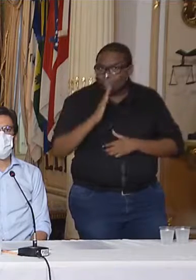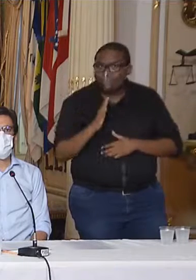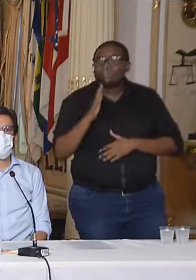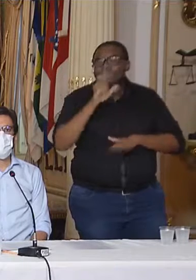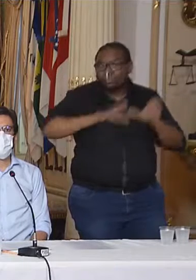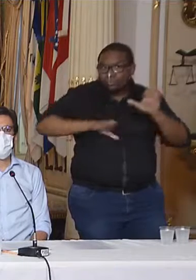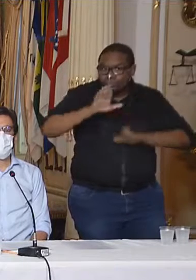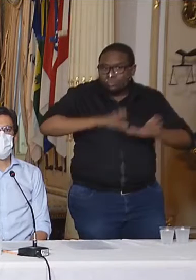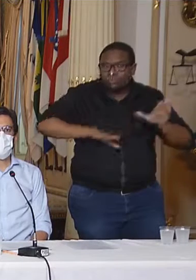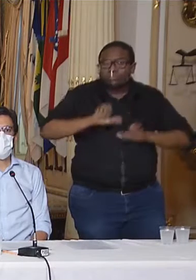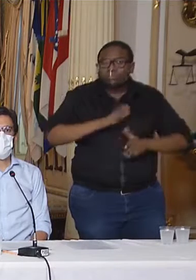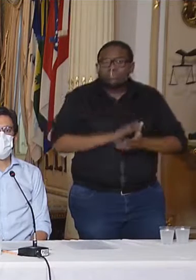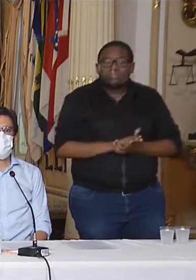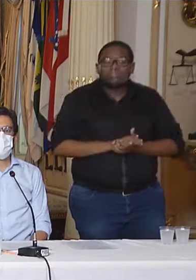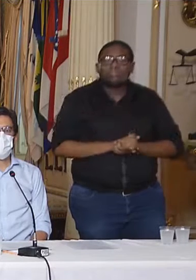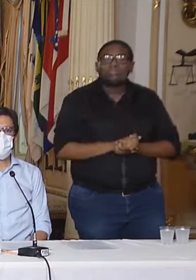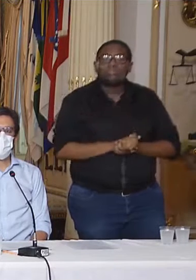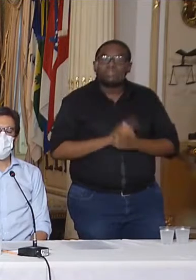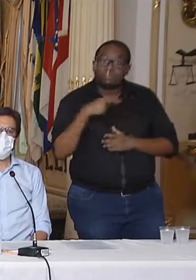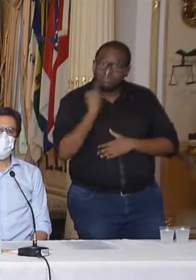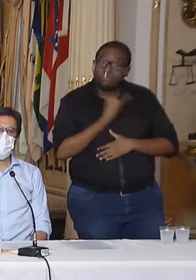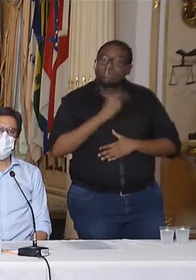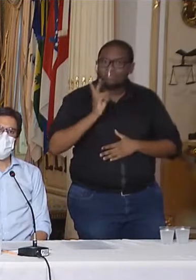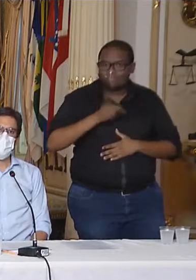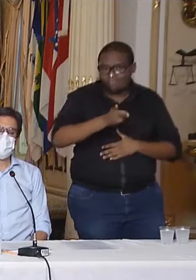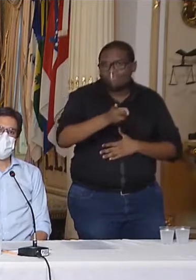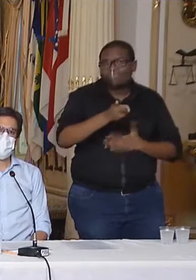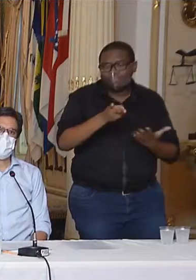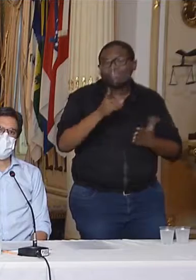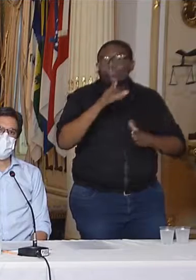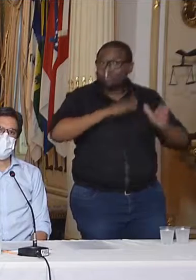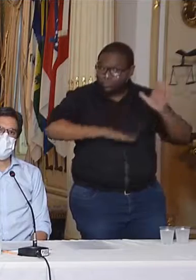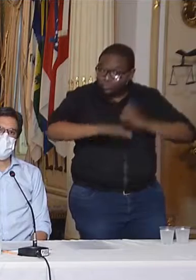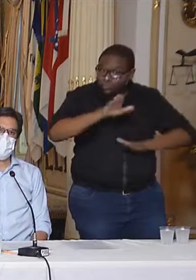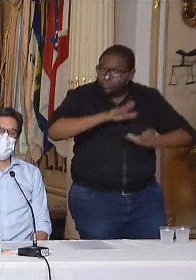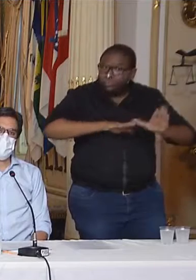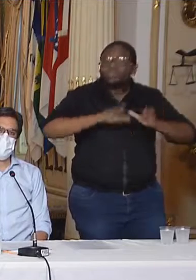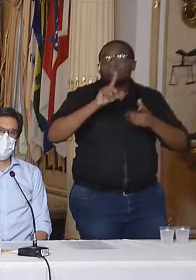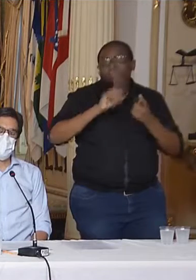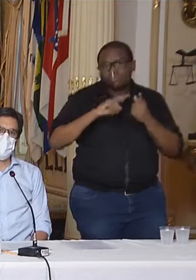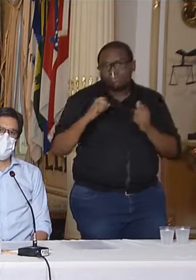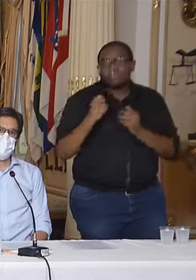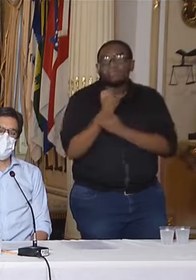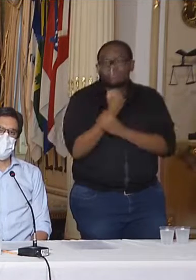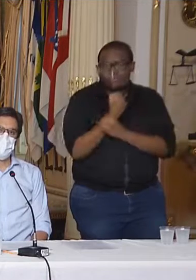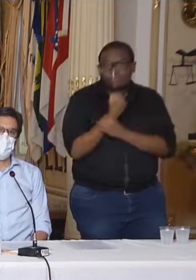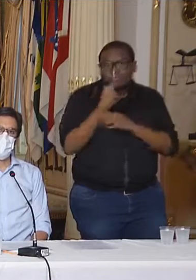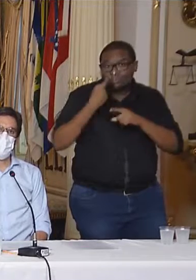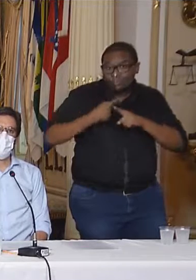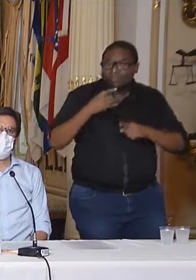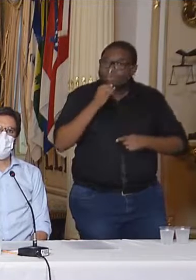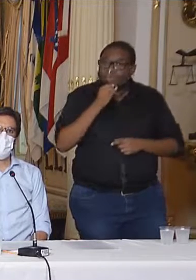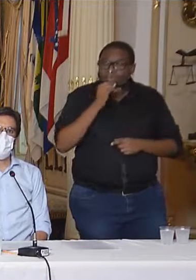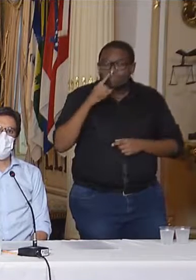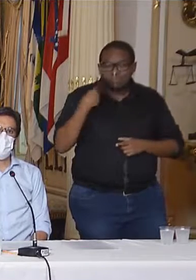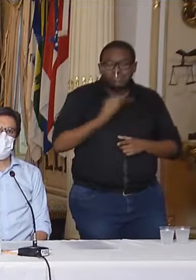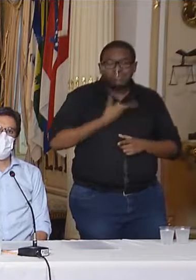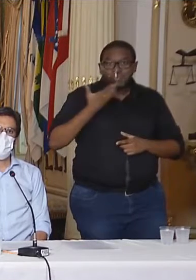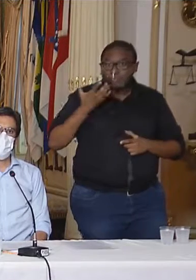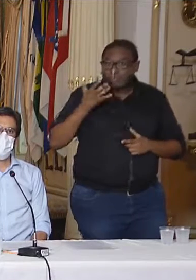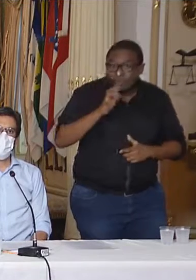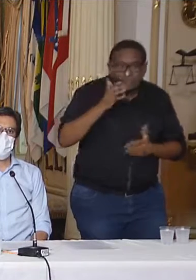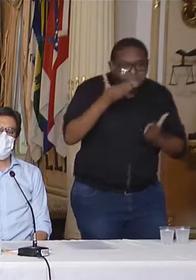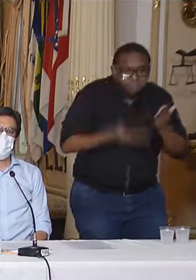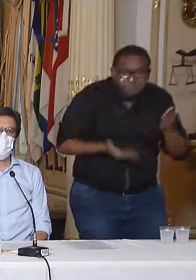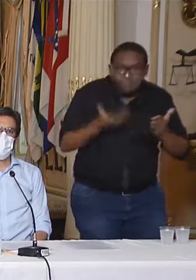continuamos sendo extremamente cautelosos e tomando as medidas com extrema segurança, porque não queremos perder o que conquistamos